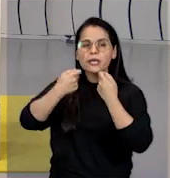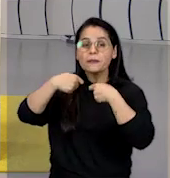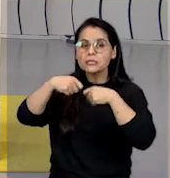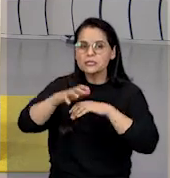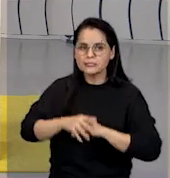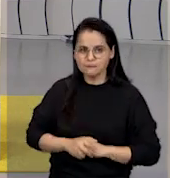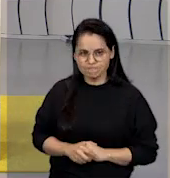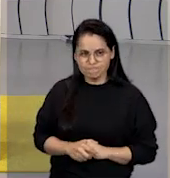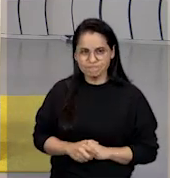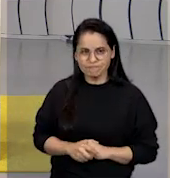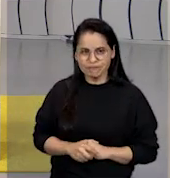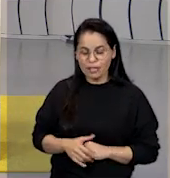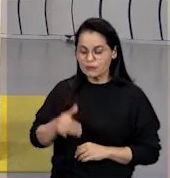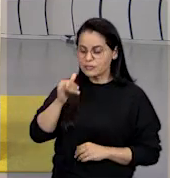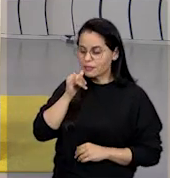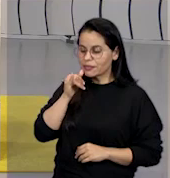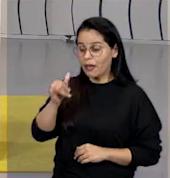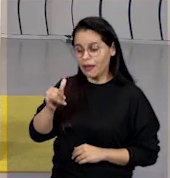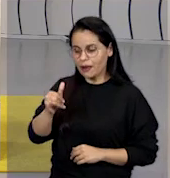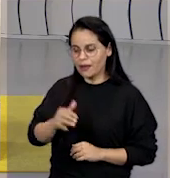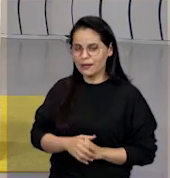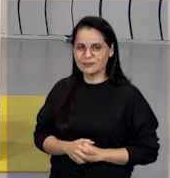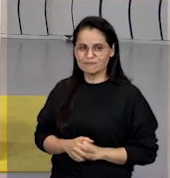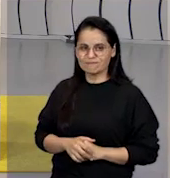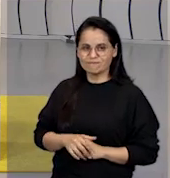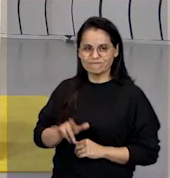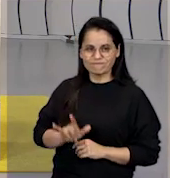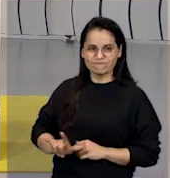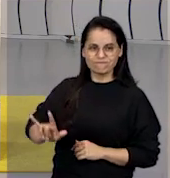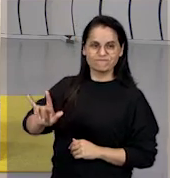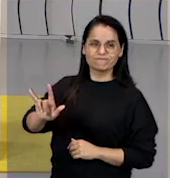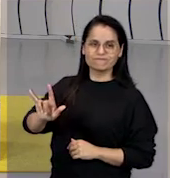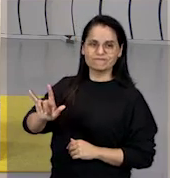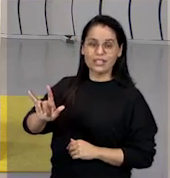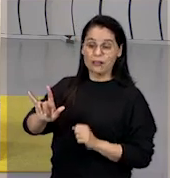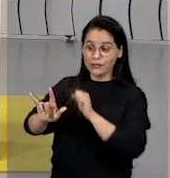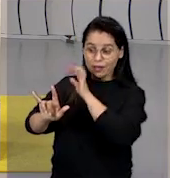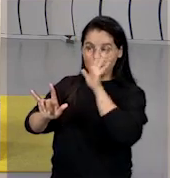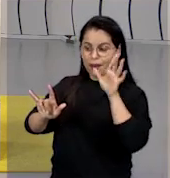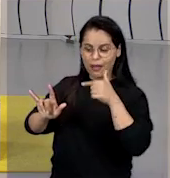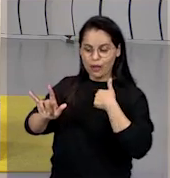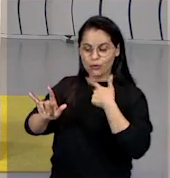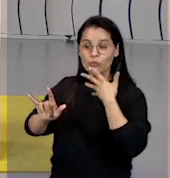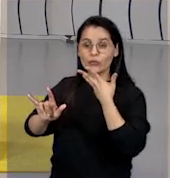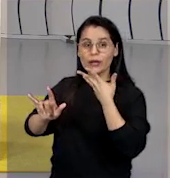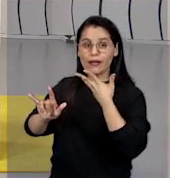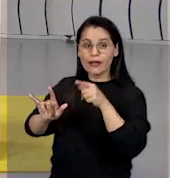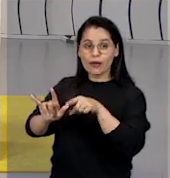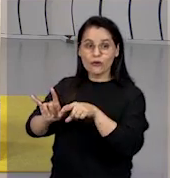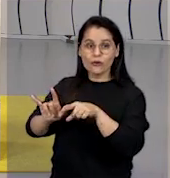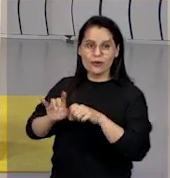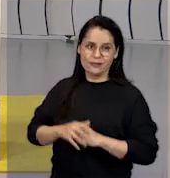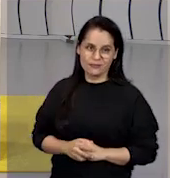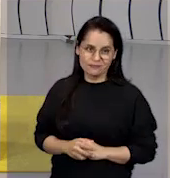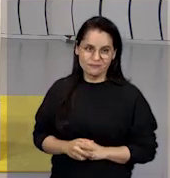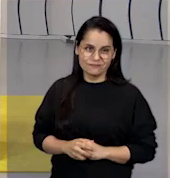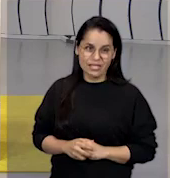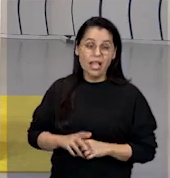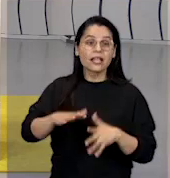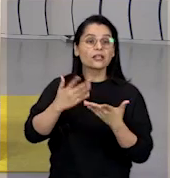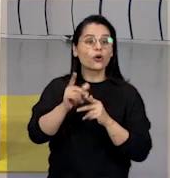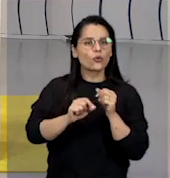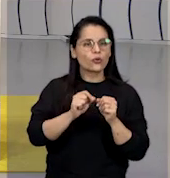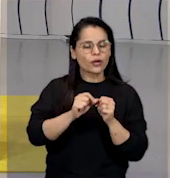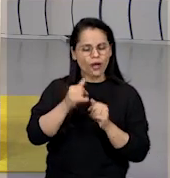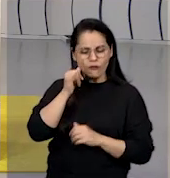Você se declara. Isso é um princípio fundamental. Você tem que deixar claro ali quais são as suas intenções. O fato de